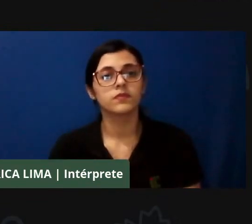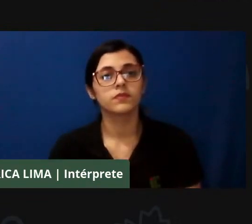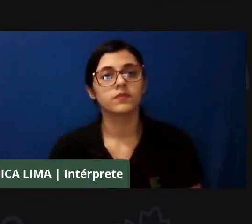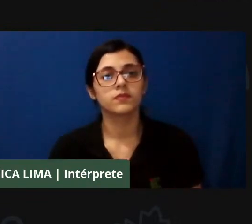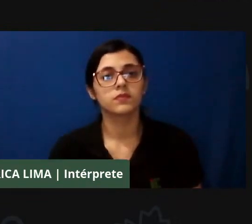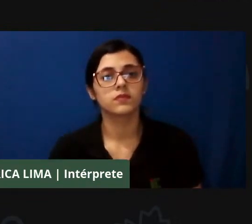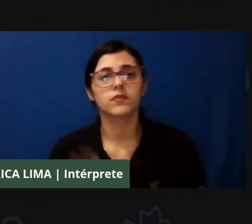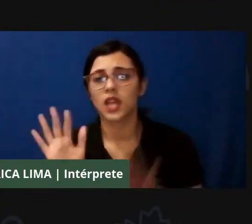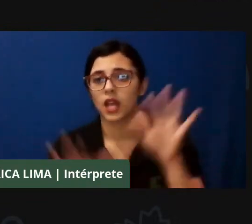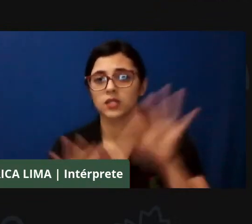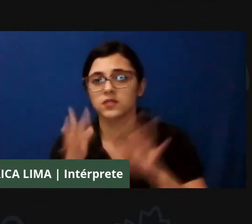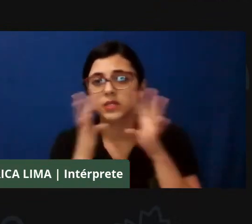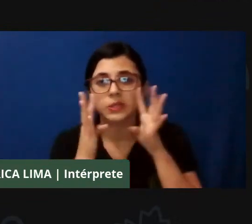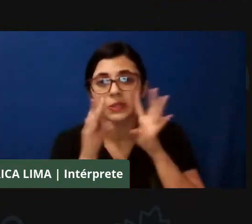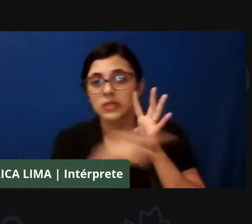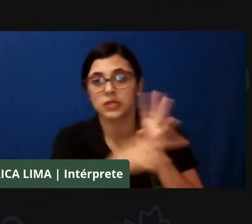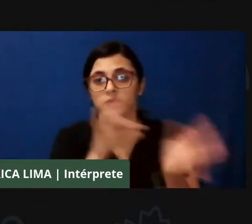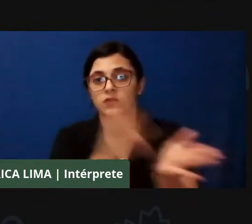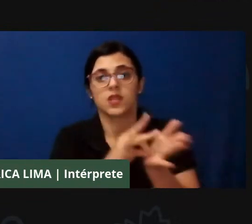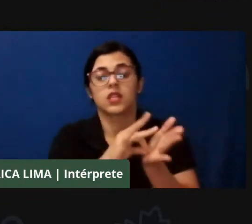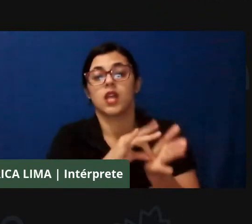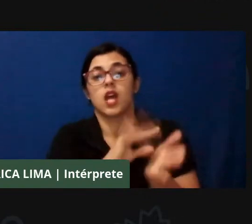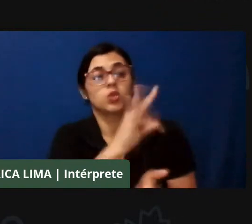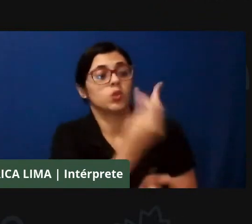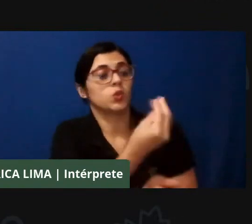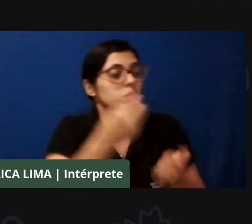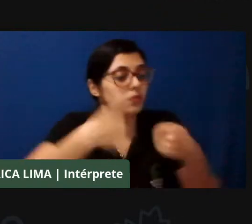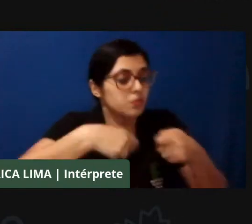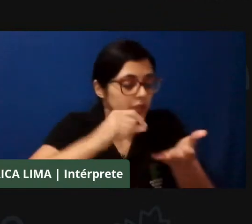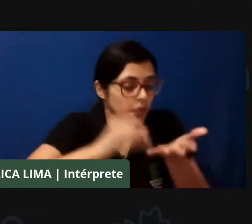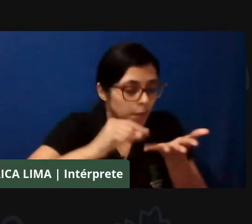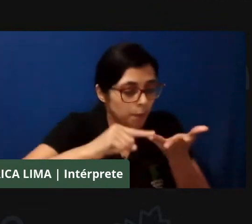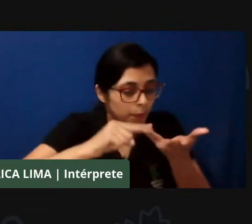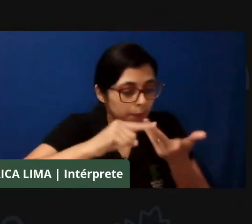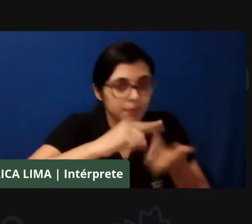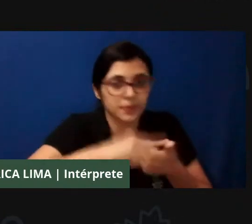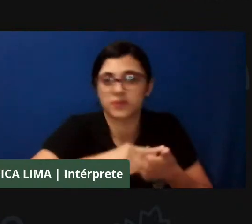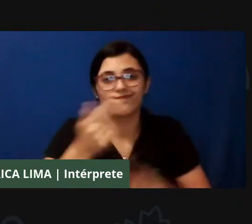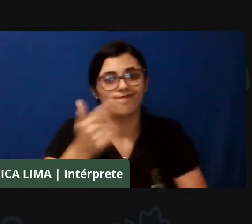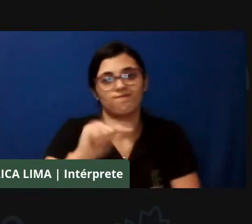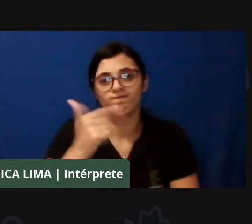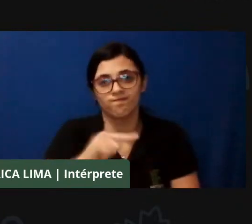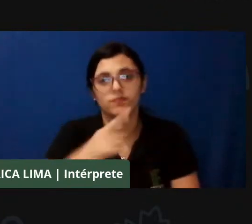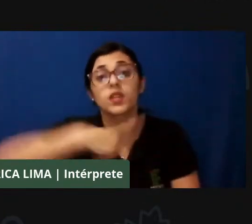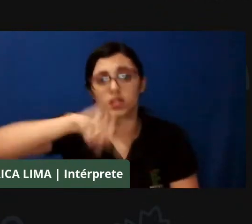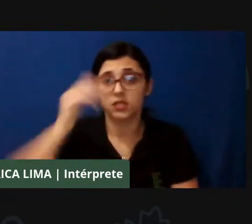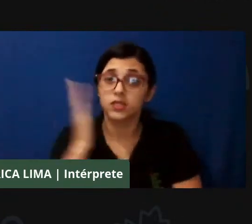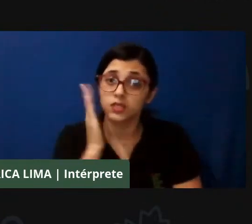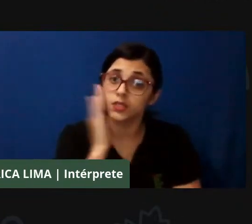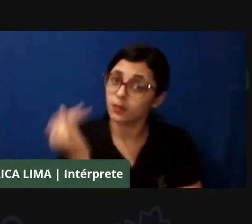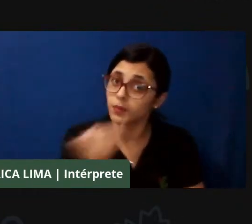totalidade, a gente sabe da importância de buscar, por exemplo,